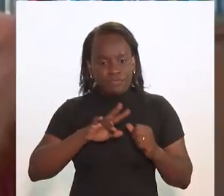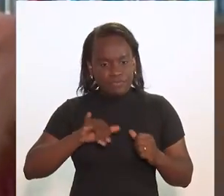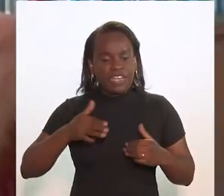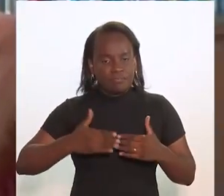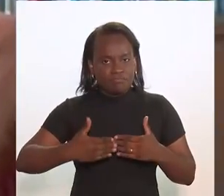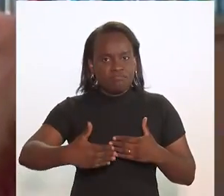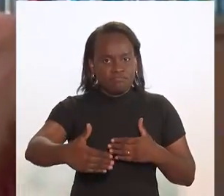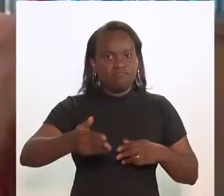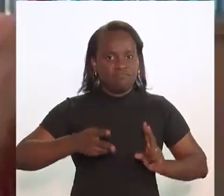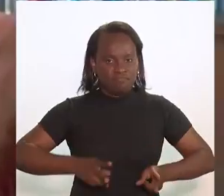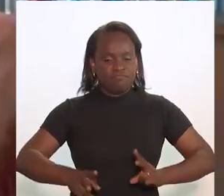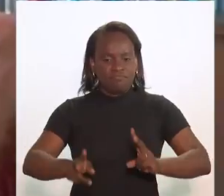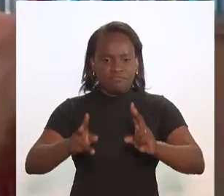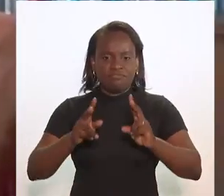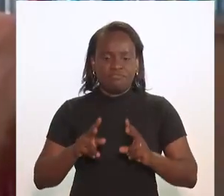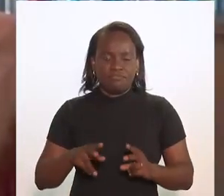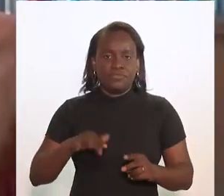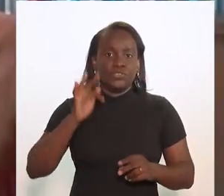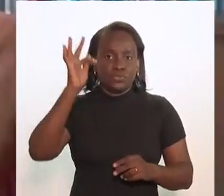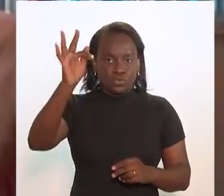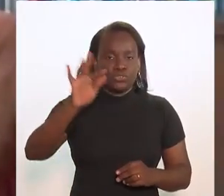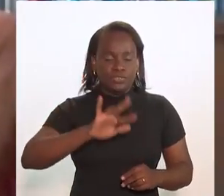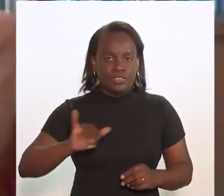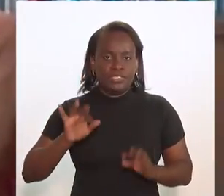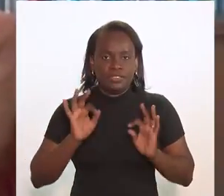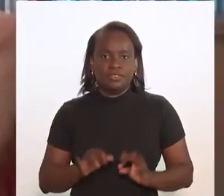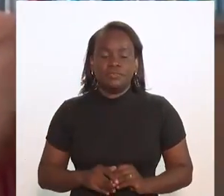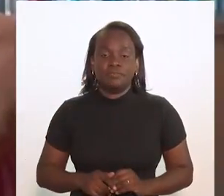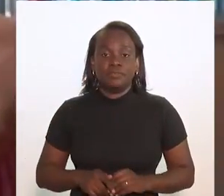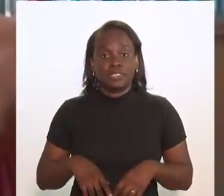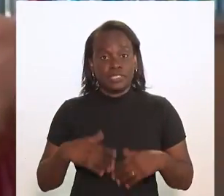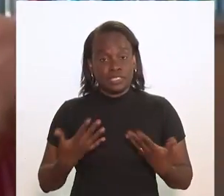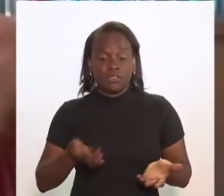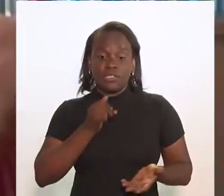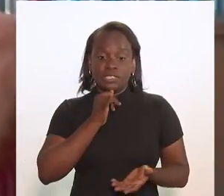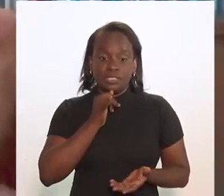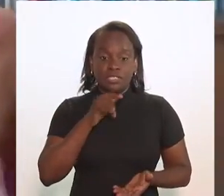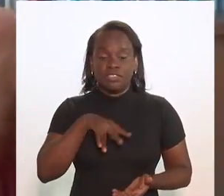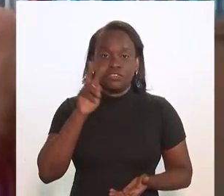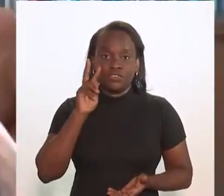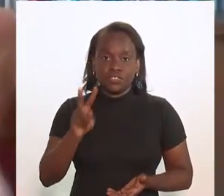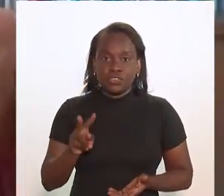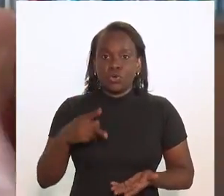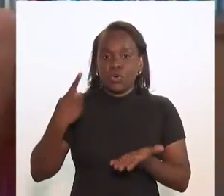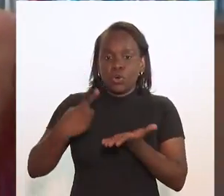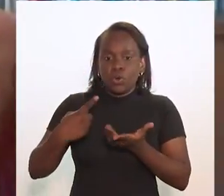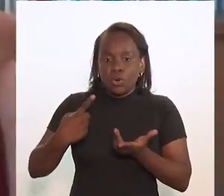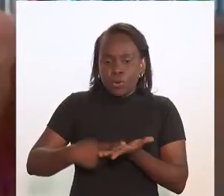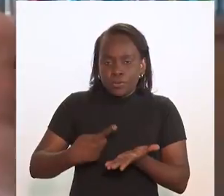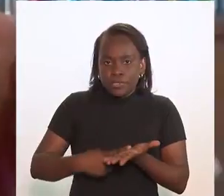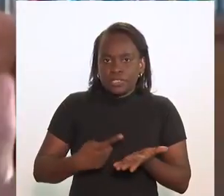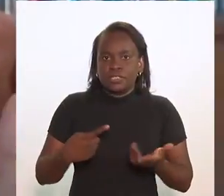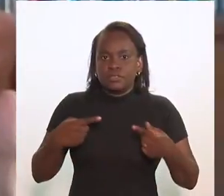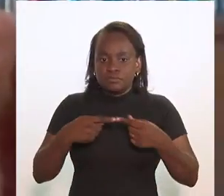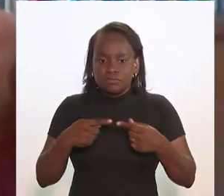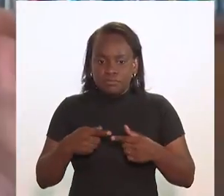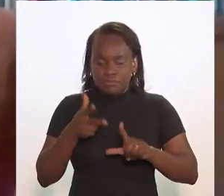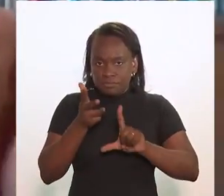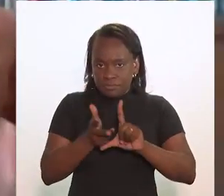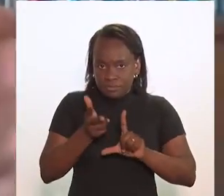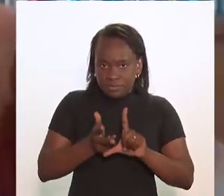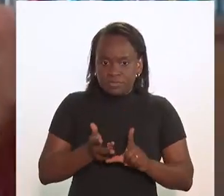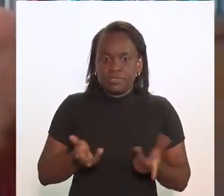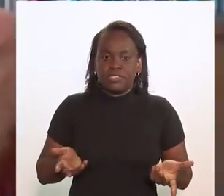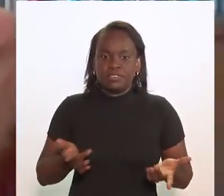irão continuar dominando no futuro. Então, por exemplo, nós vimos a combinação do que foi chamado as